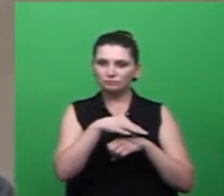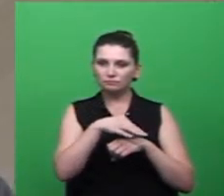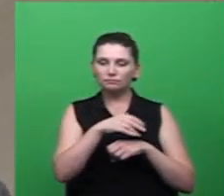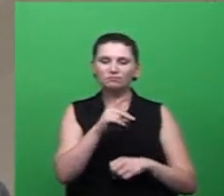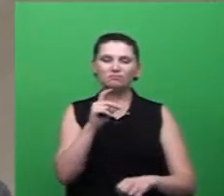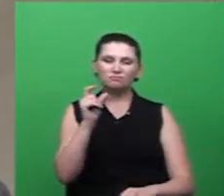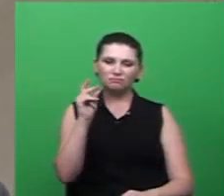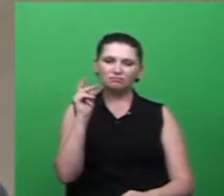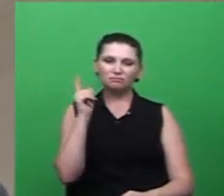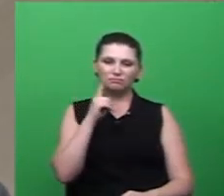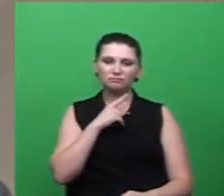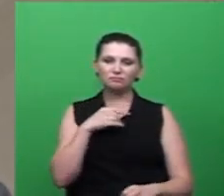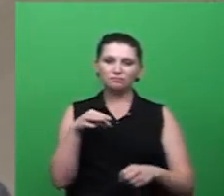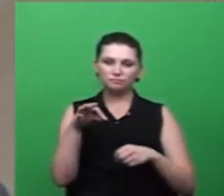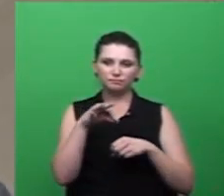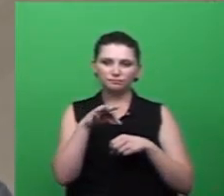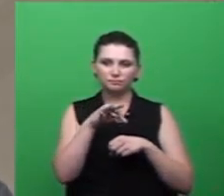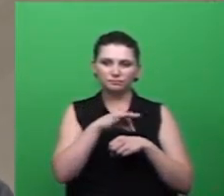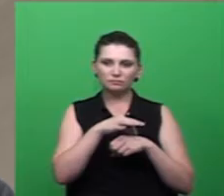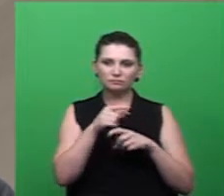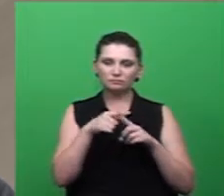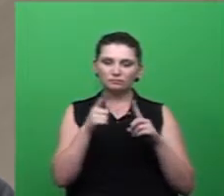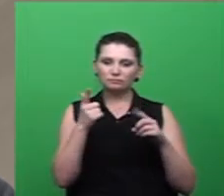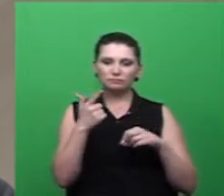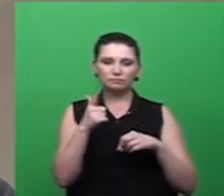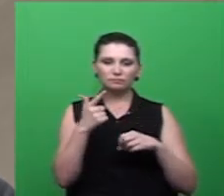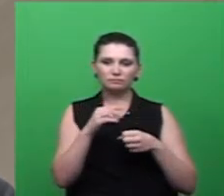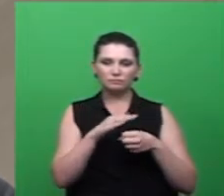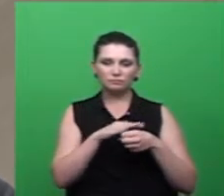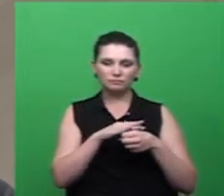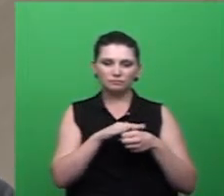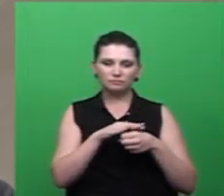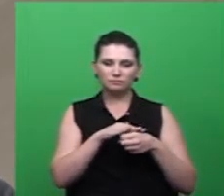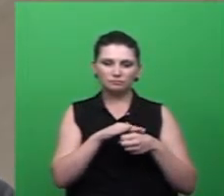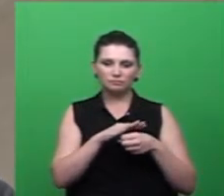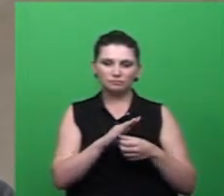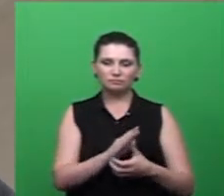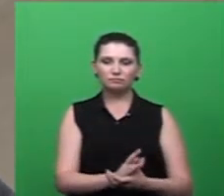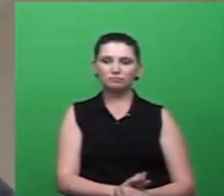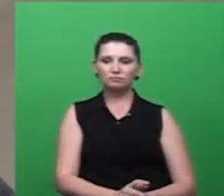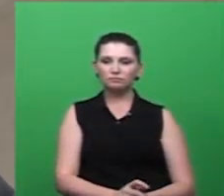grandes tempos, que não tem repercussão clínica nesse sentido.